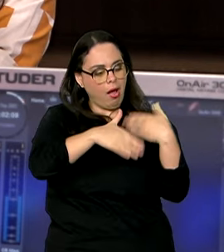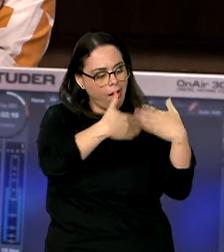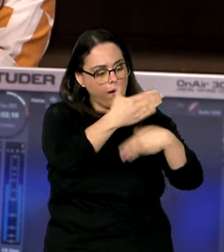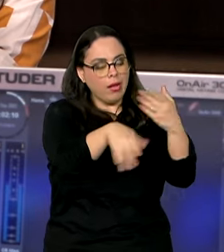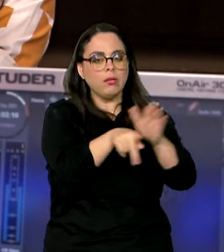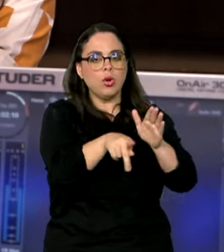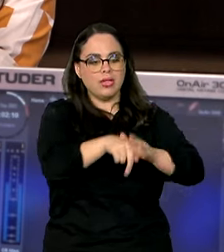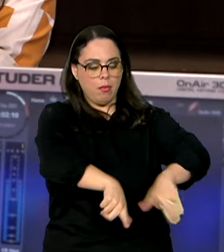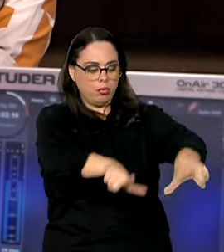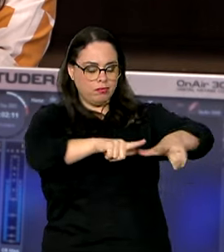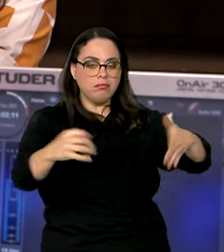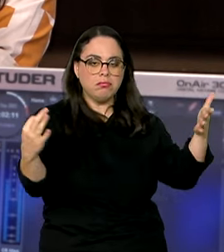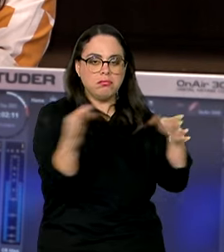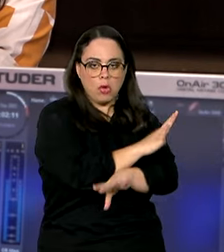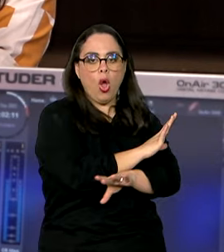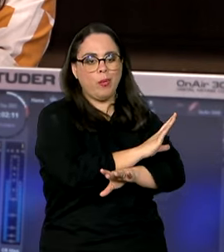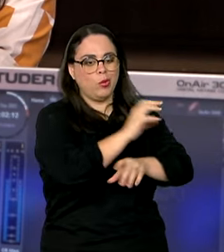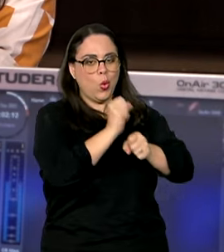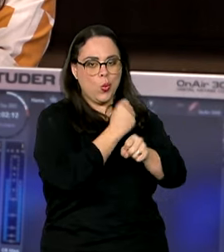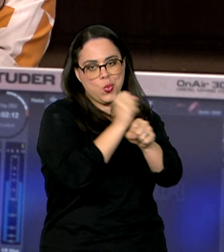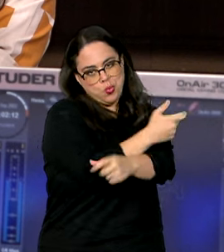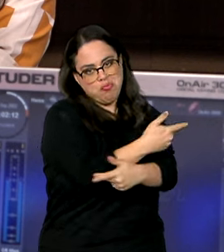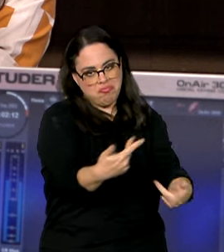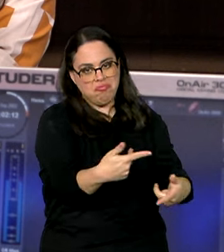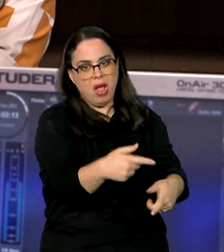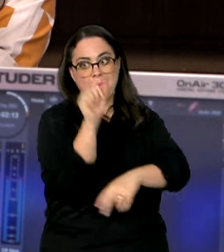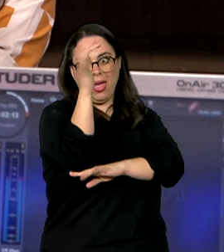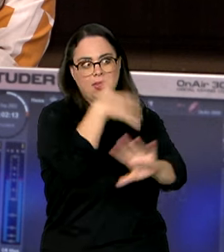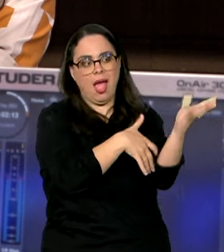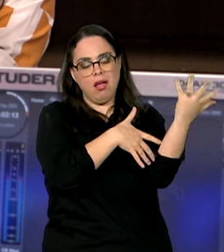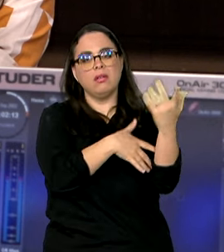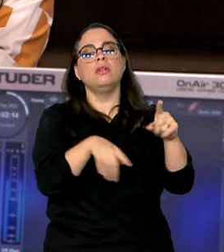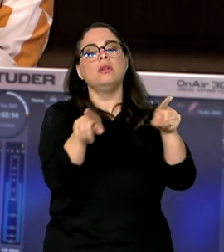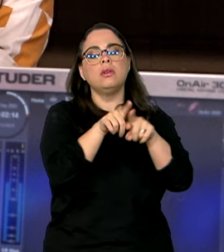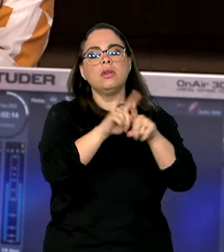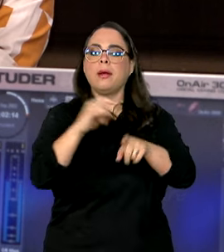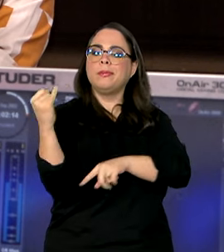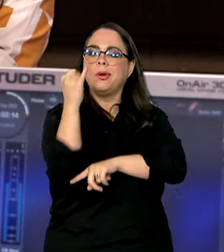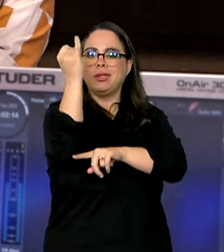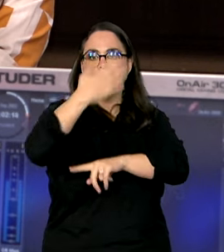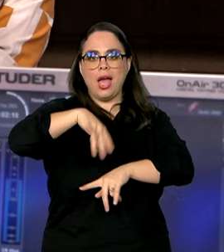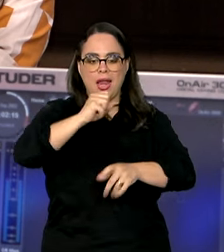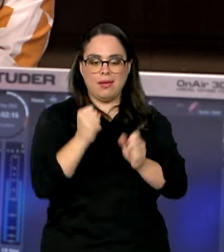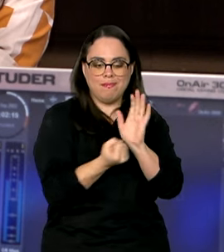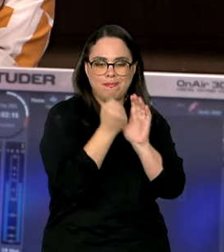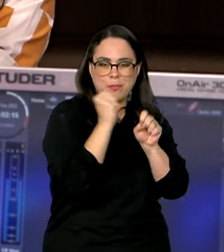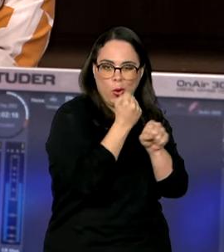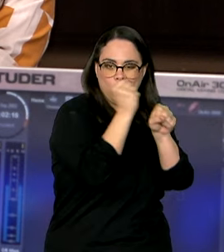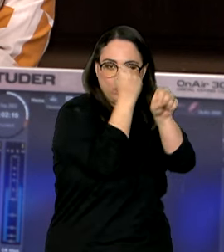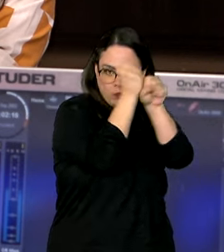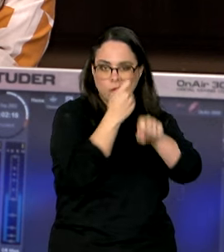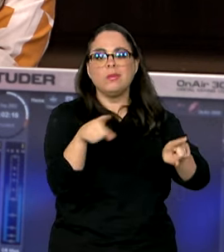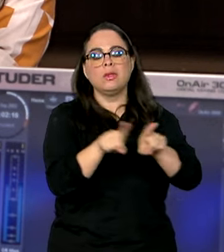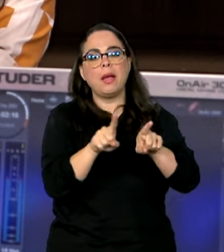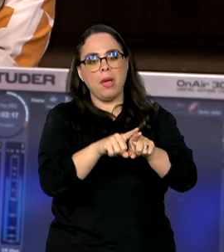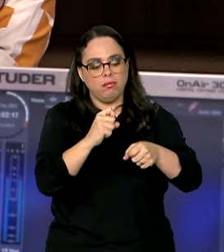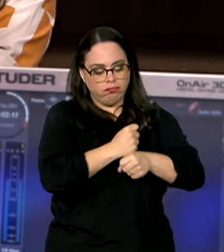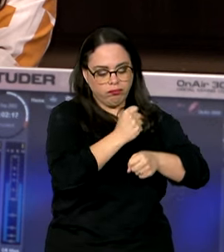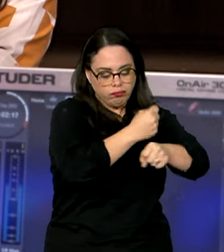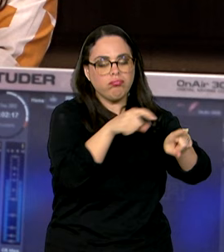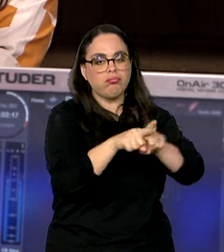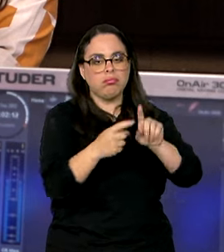o de licenciamento ambiental. O acordo também é importante para a indústria e para o setor produtivo, porque vai modernizar fluxos e